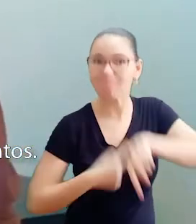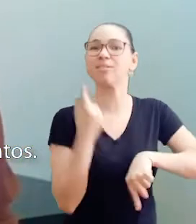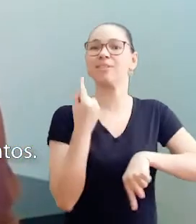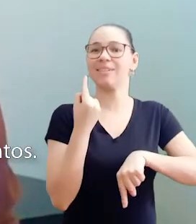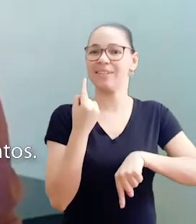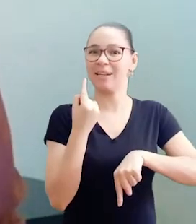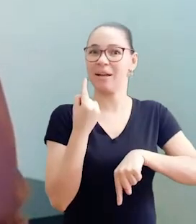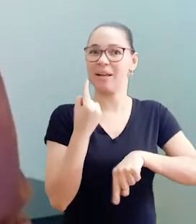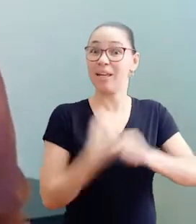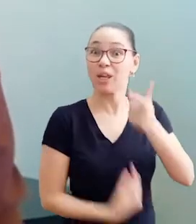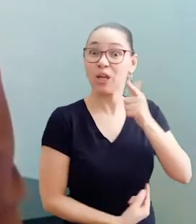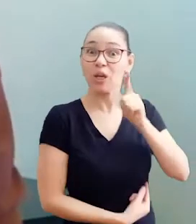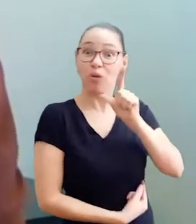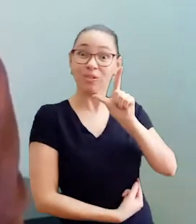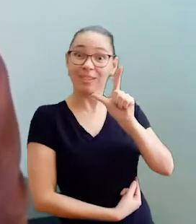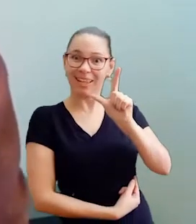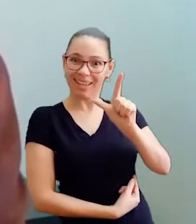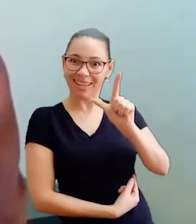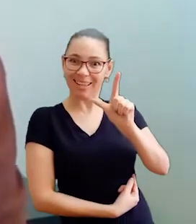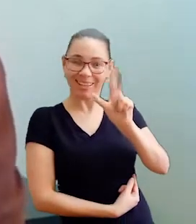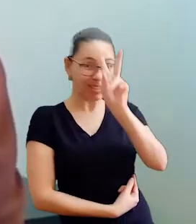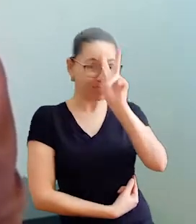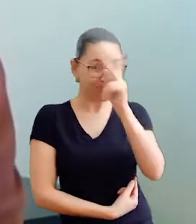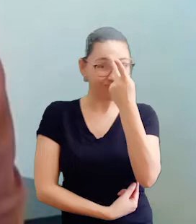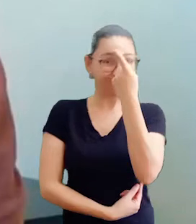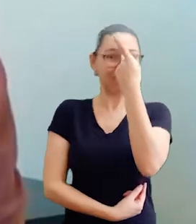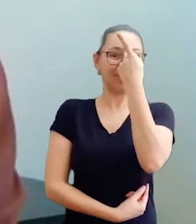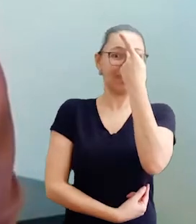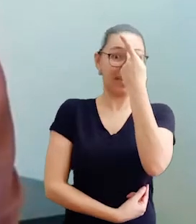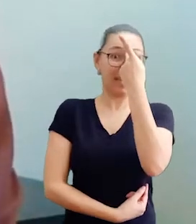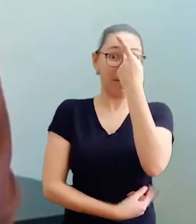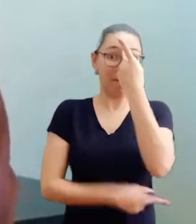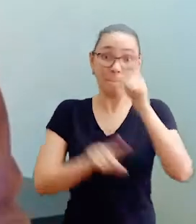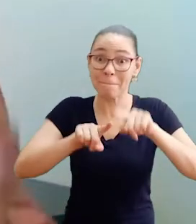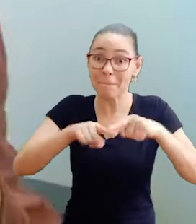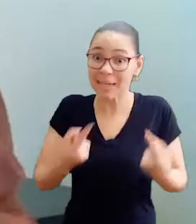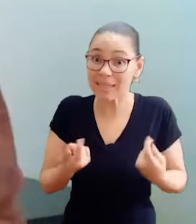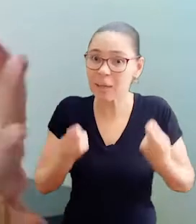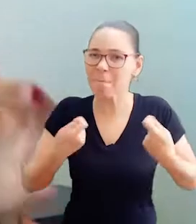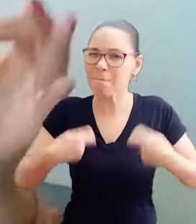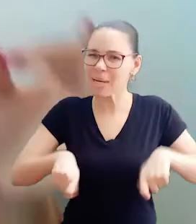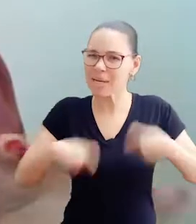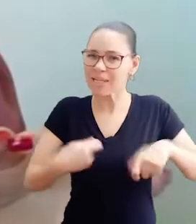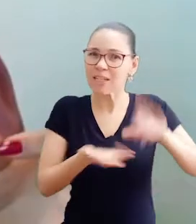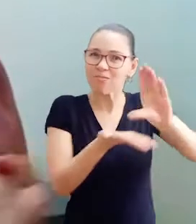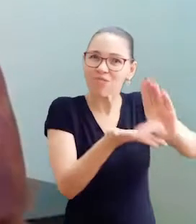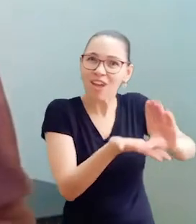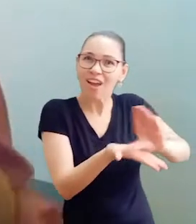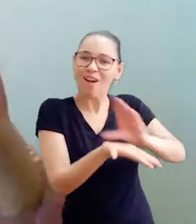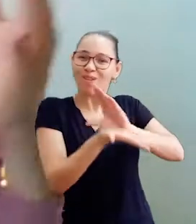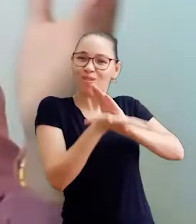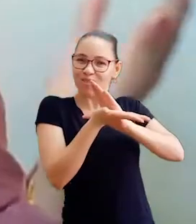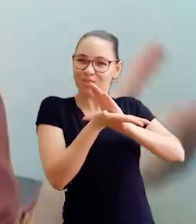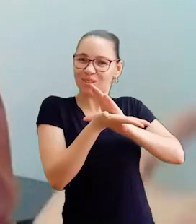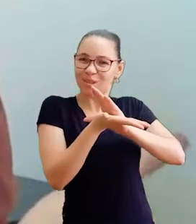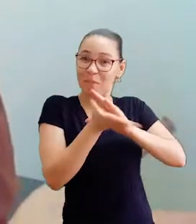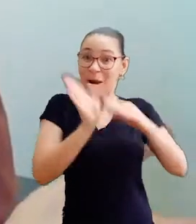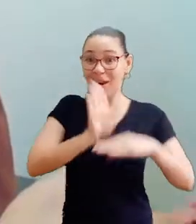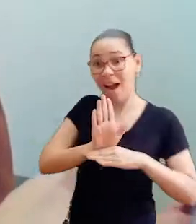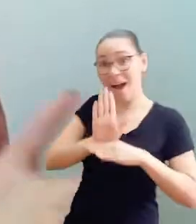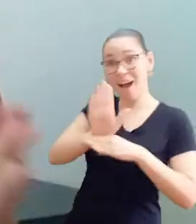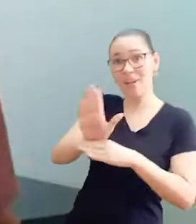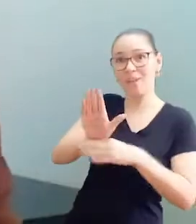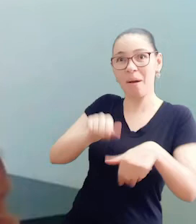urgente para que a superação da crise sanitária seja possível. É determinante que se ampliem os